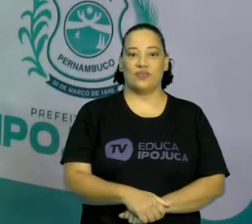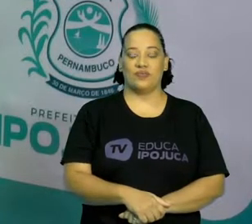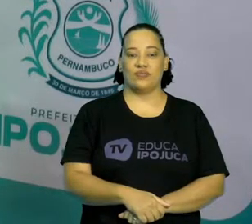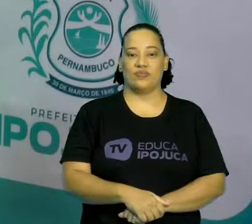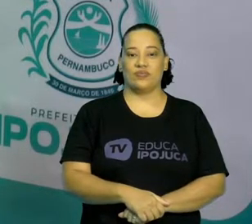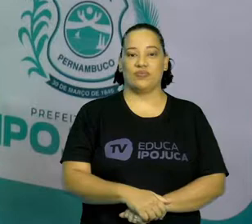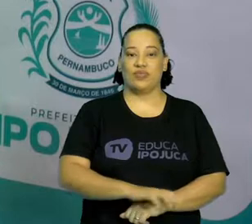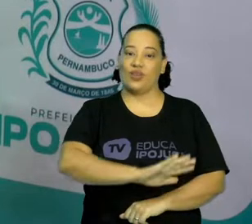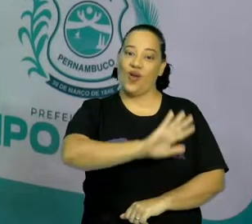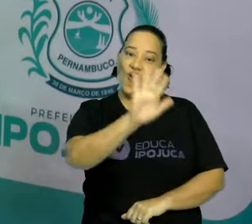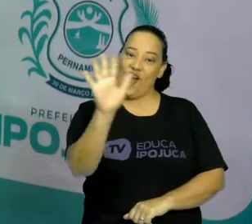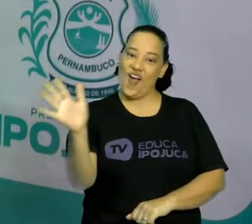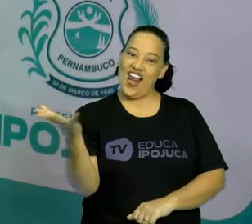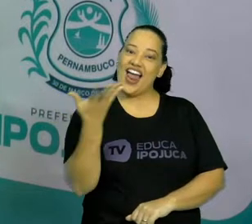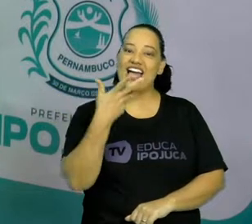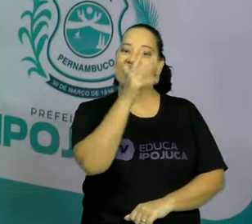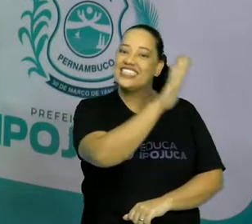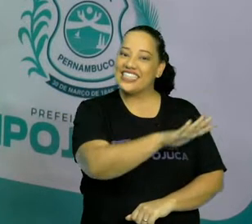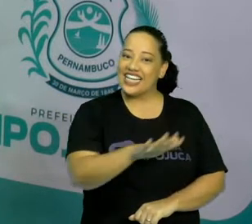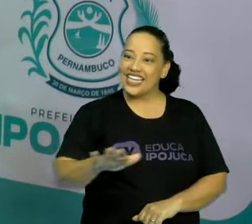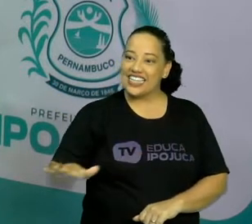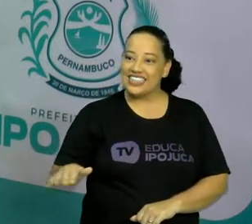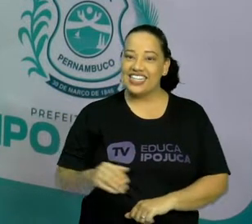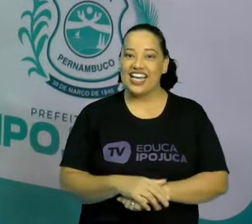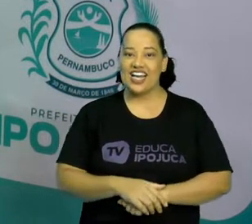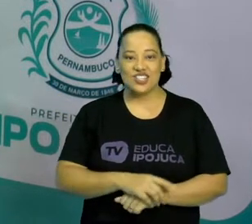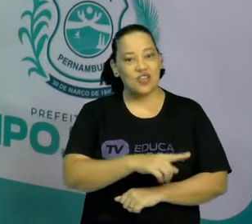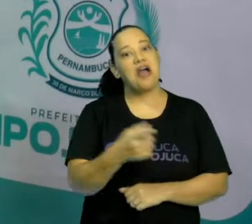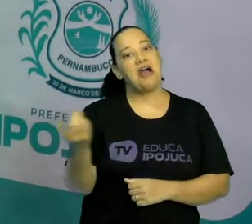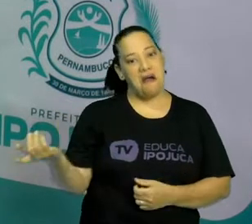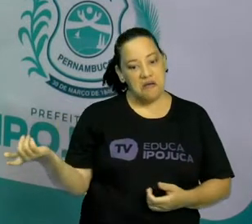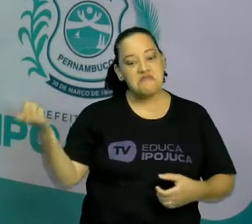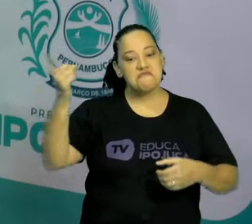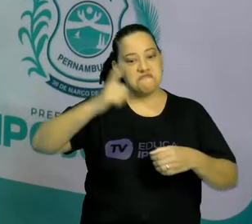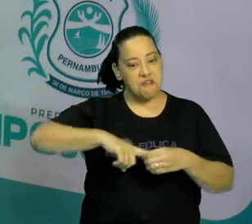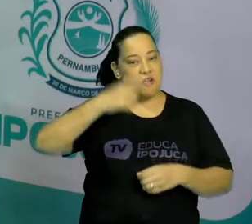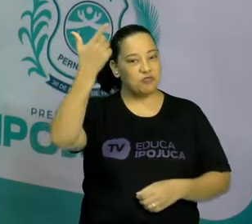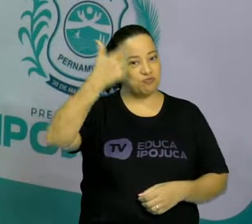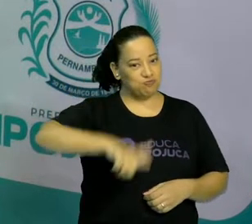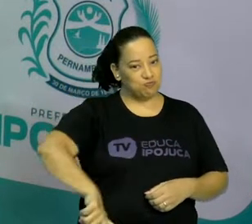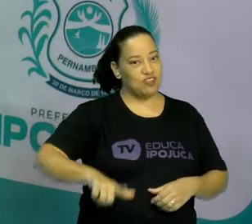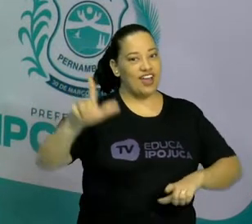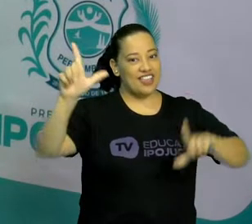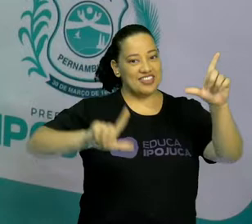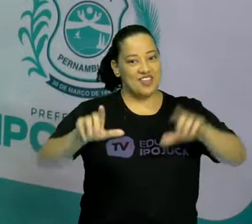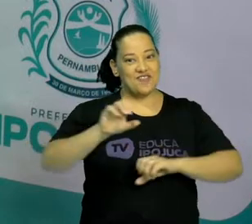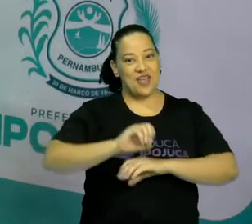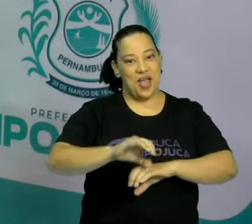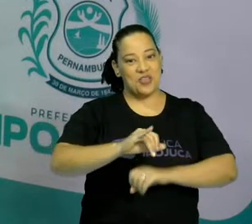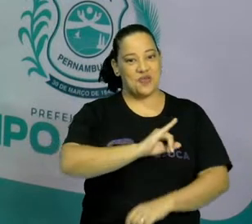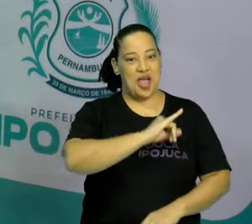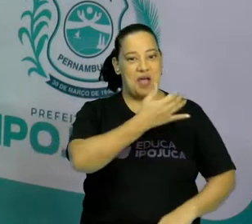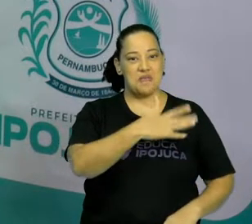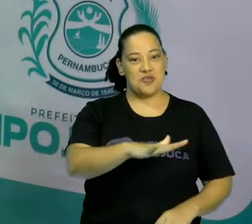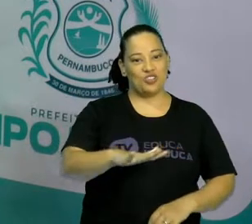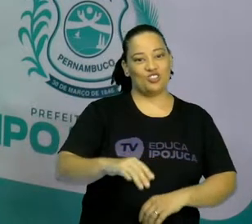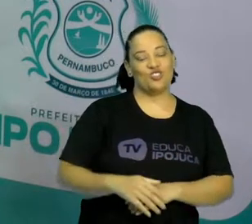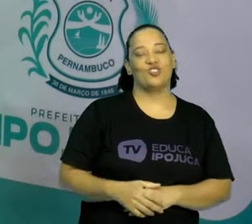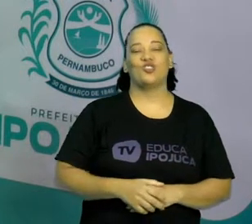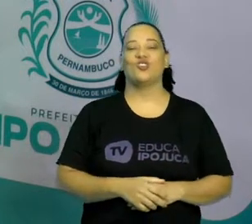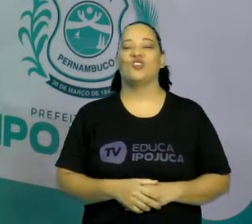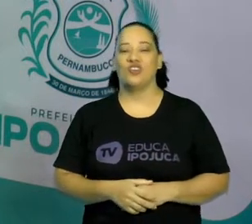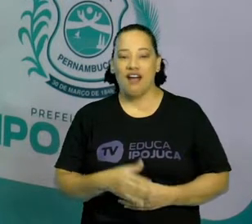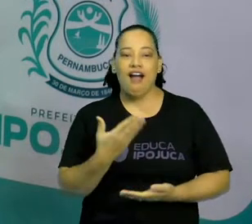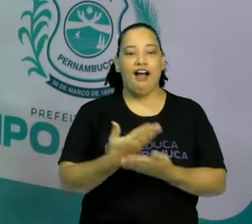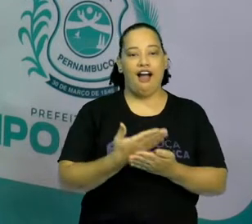Olá, crianças! Estamos de volta aqui na TV Educa e Pojuca para